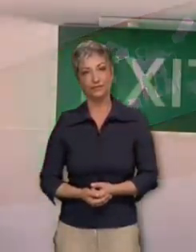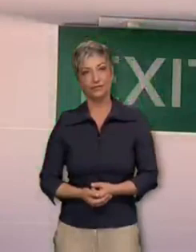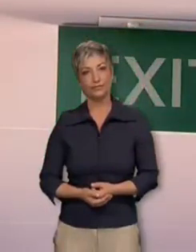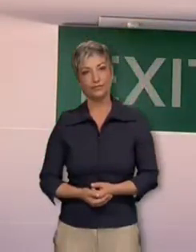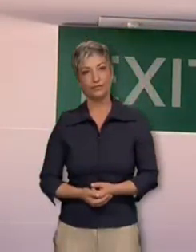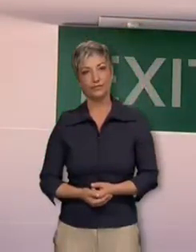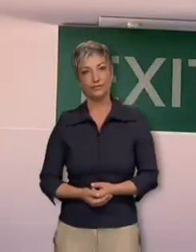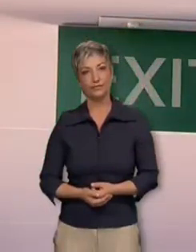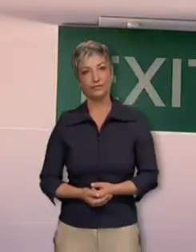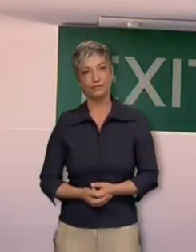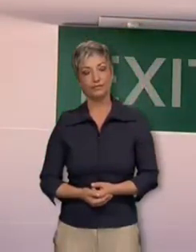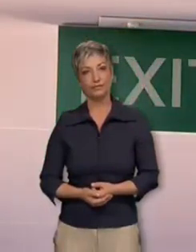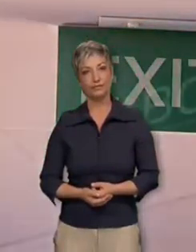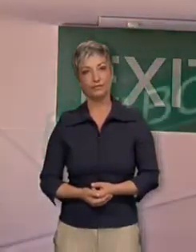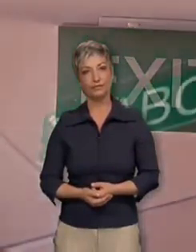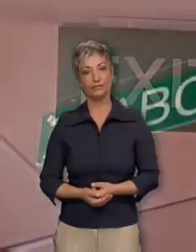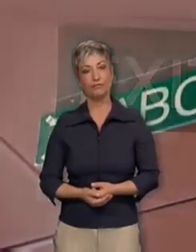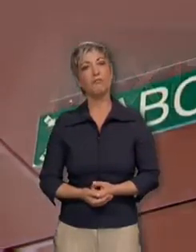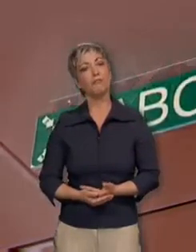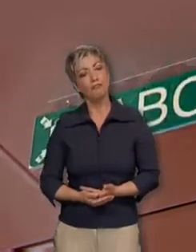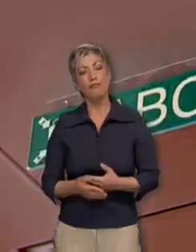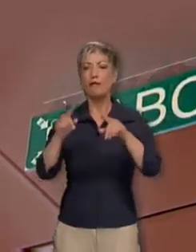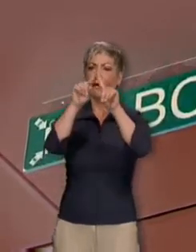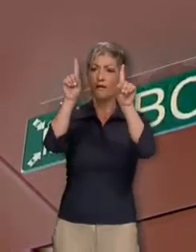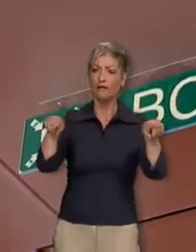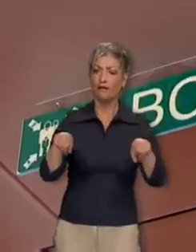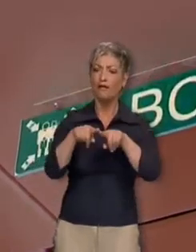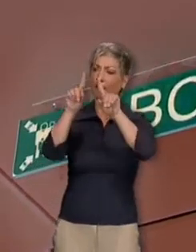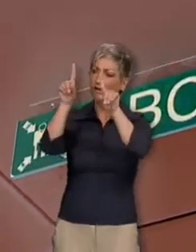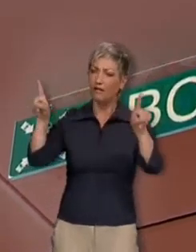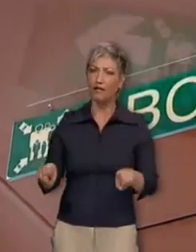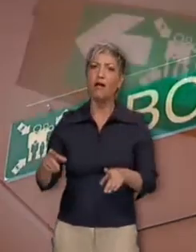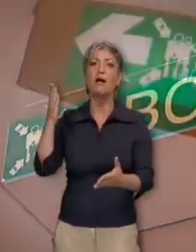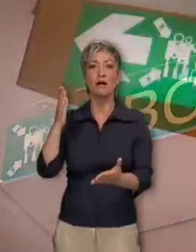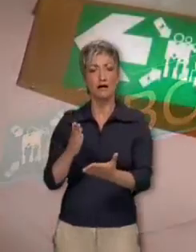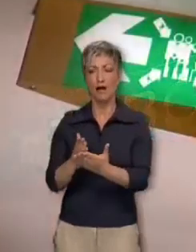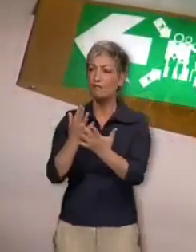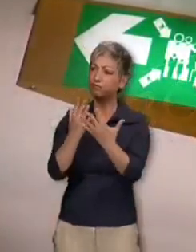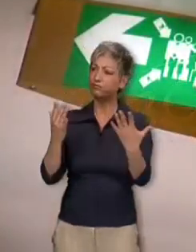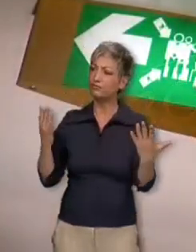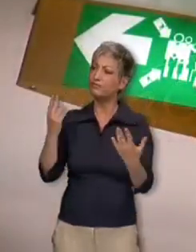Tome alguns momentos para familiarizar-se com os sinais localizados próximo à sua cabine.